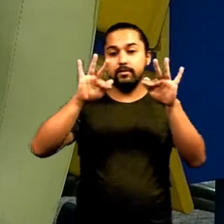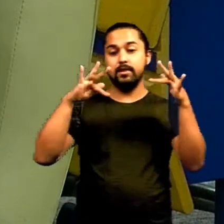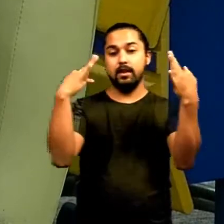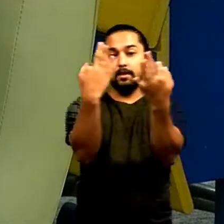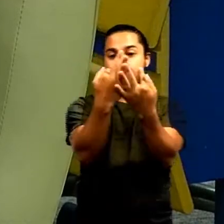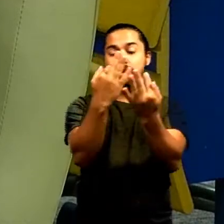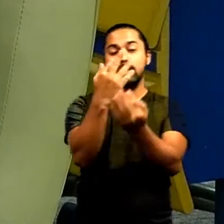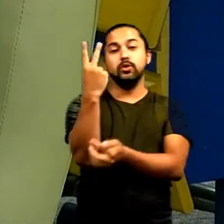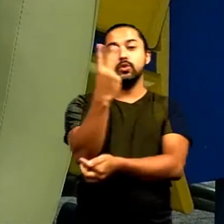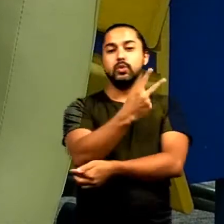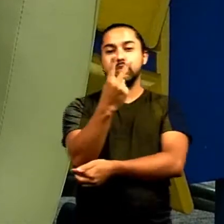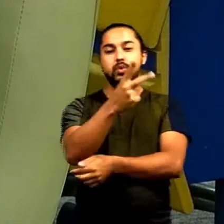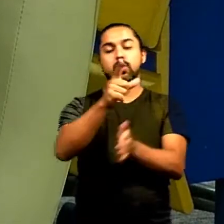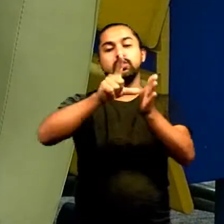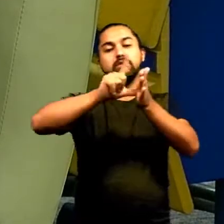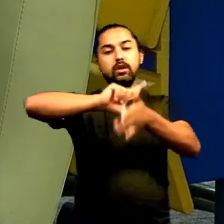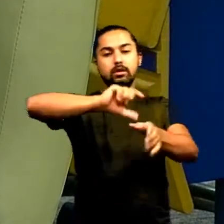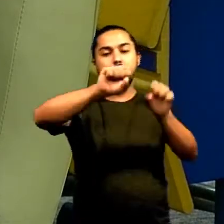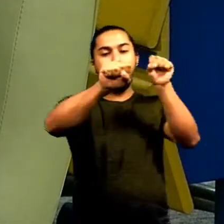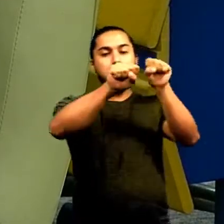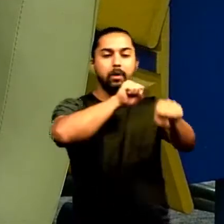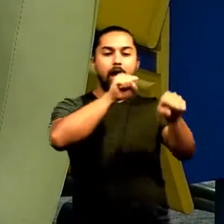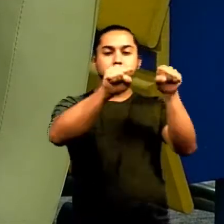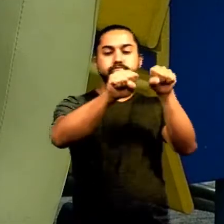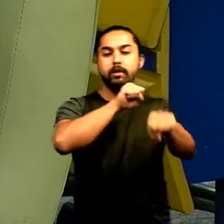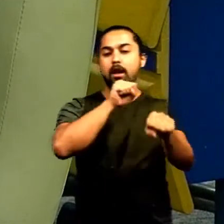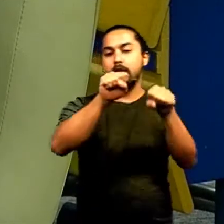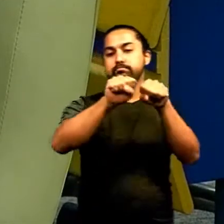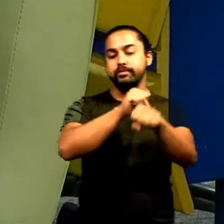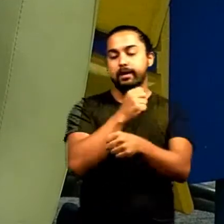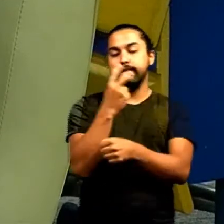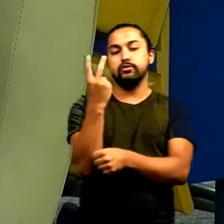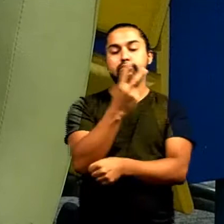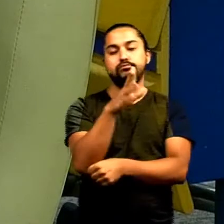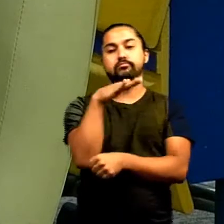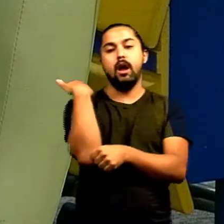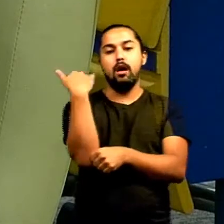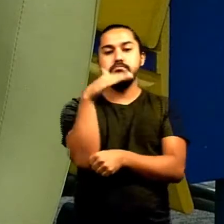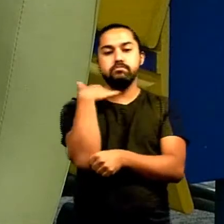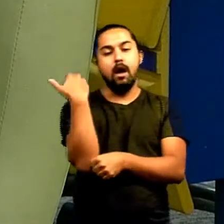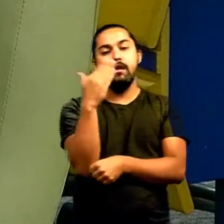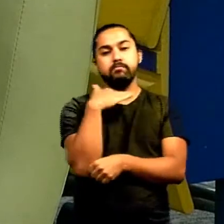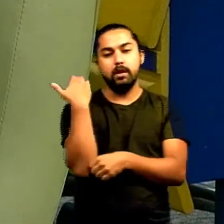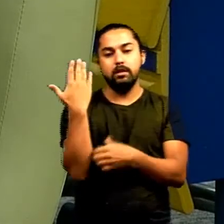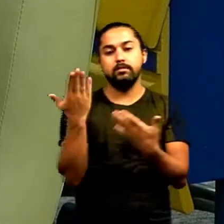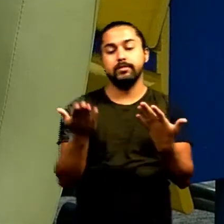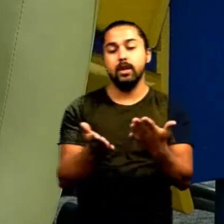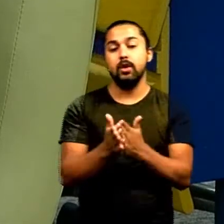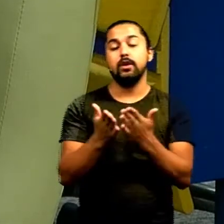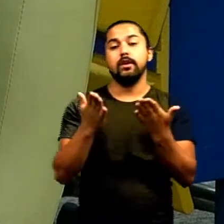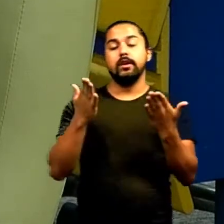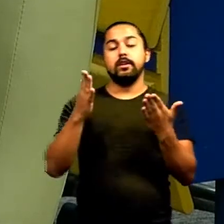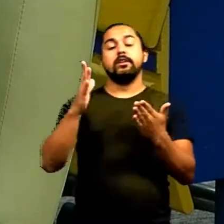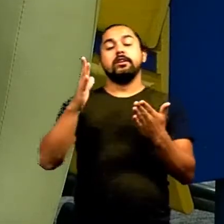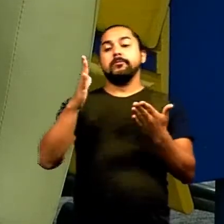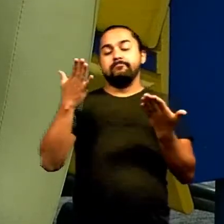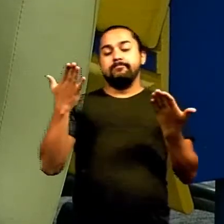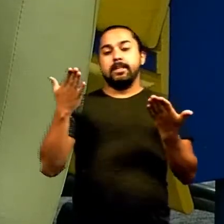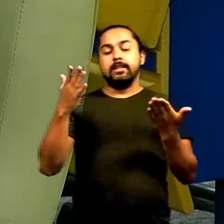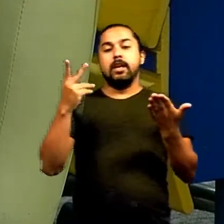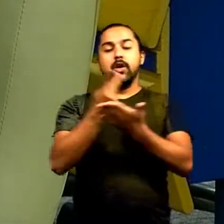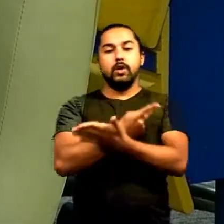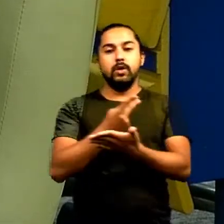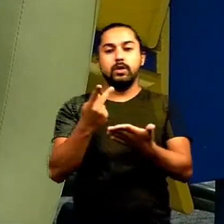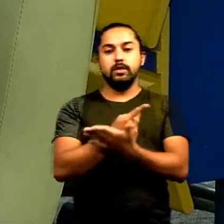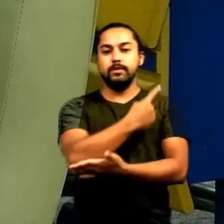daqueles que ontem tiveram a vida ceifada de forma absurda num homicídio sem precedentes, que fere, de fato, a